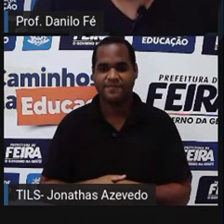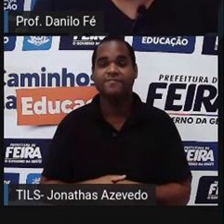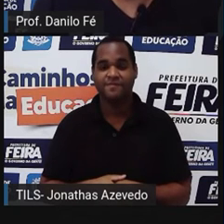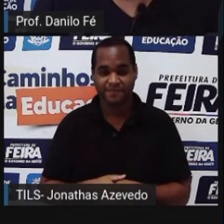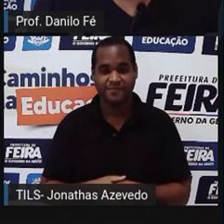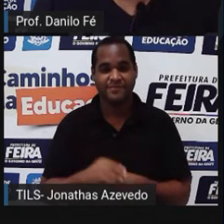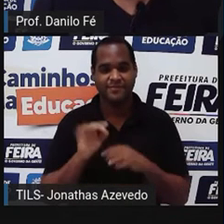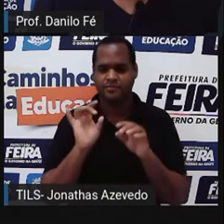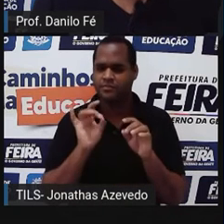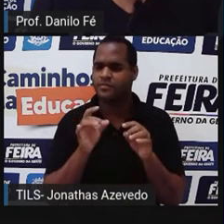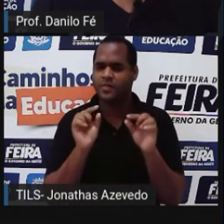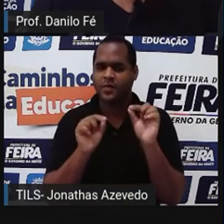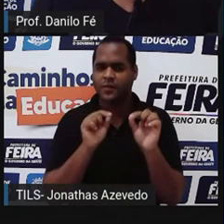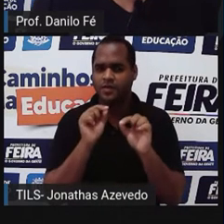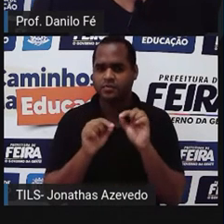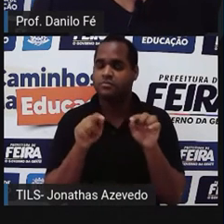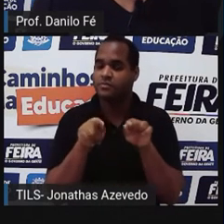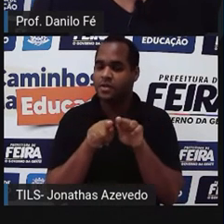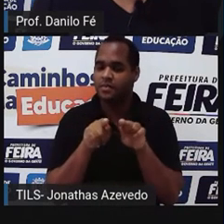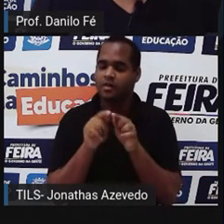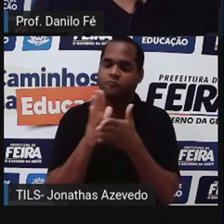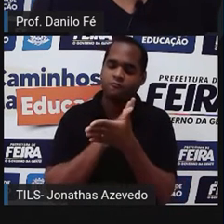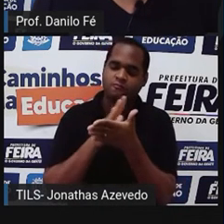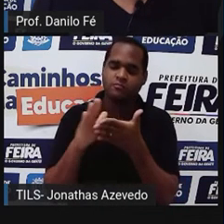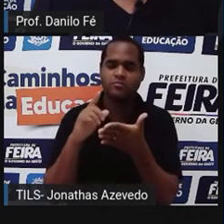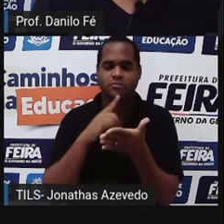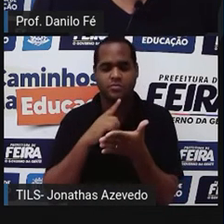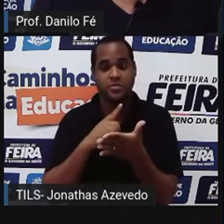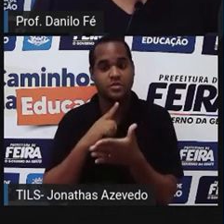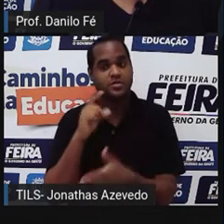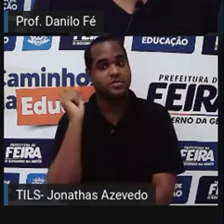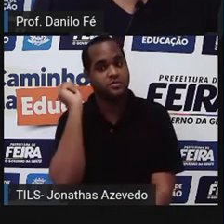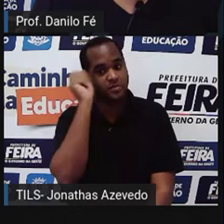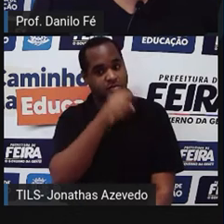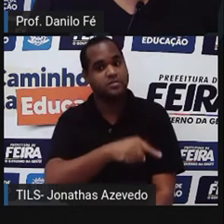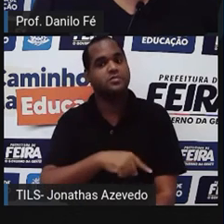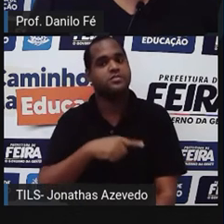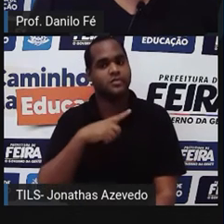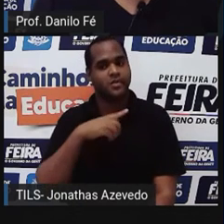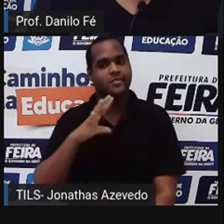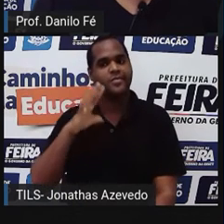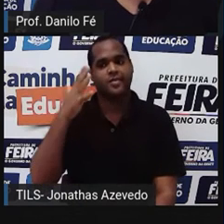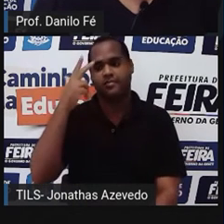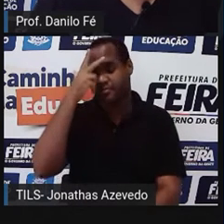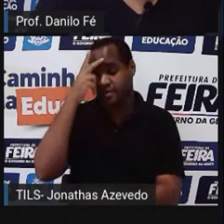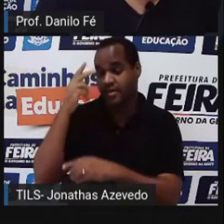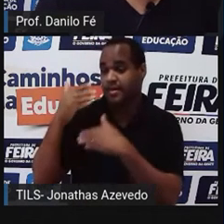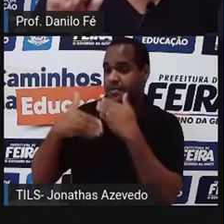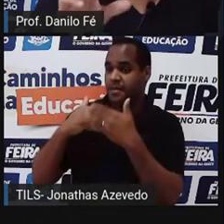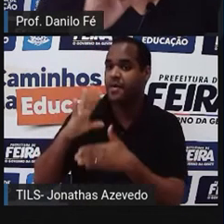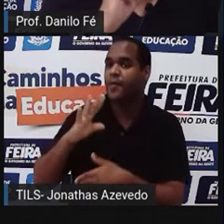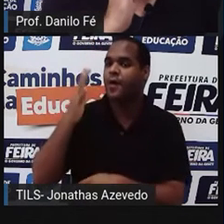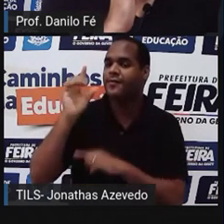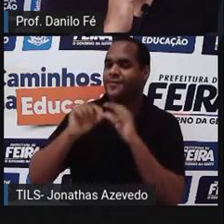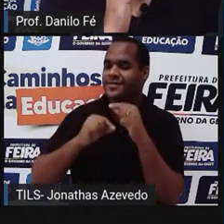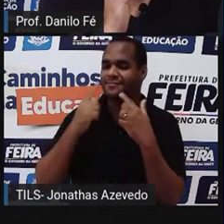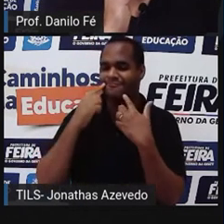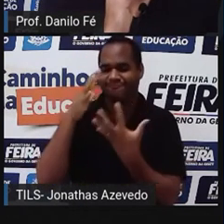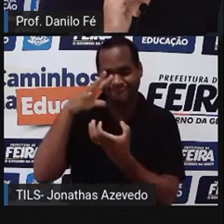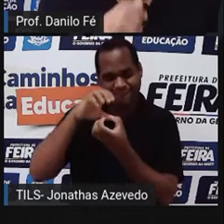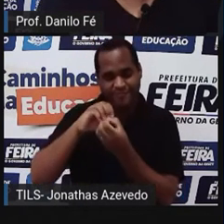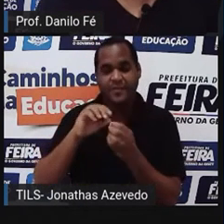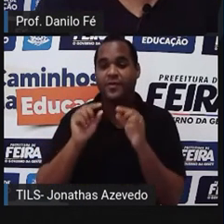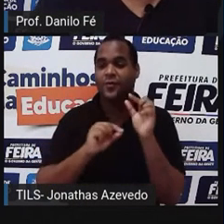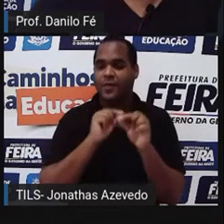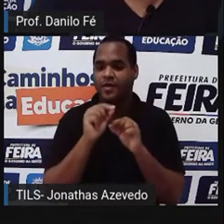Só que também havia algumas situações tensas. Uma tensão que havia... Eu já pontuei aqui